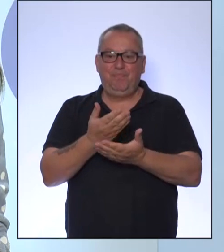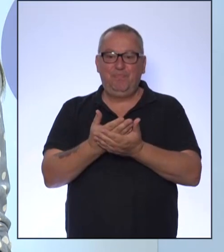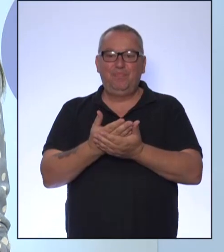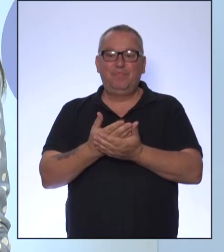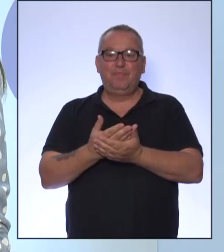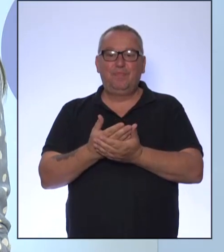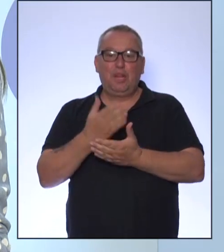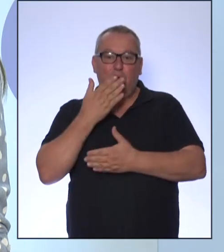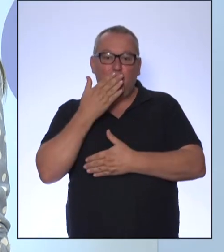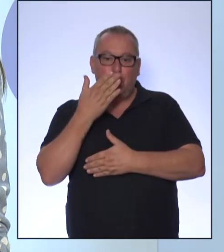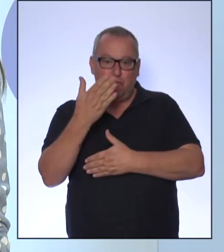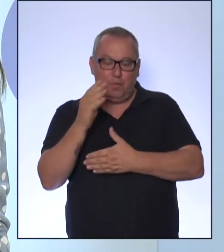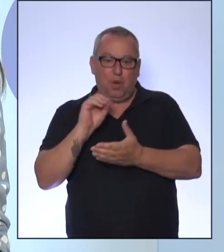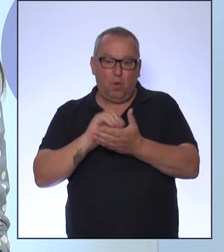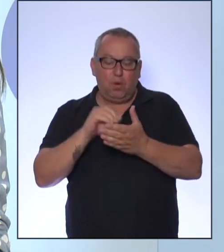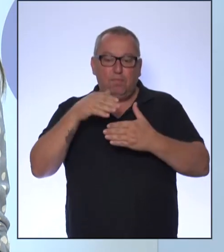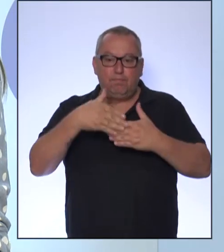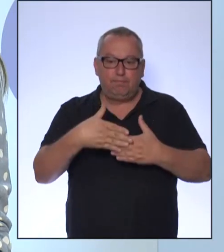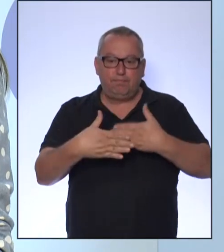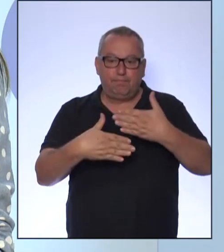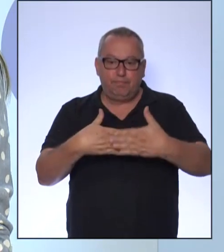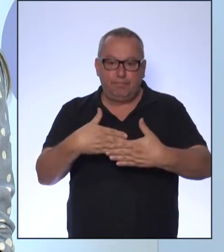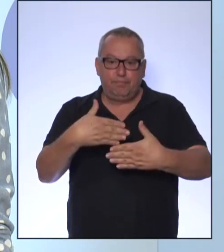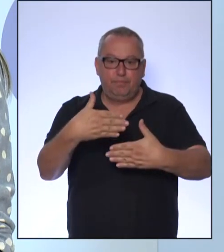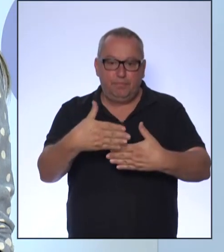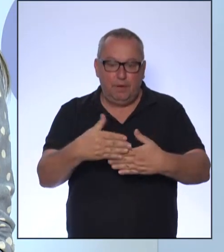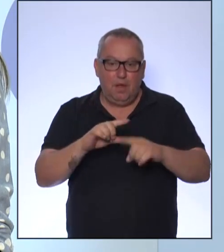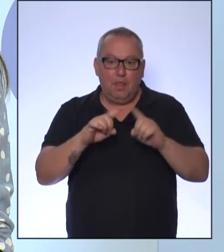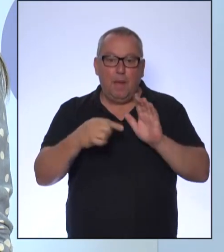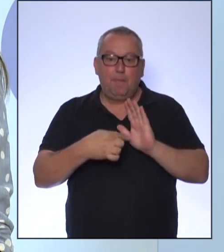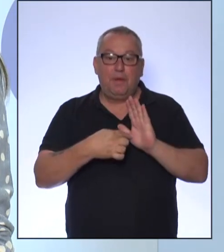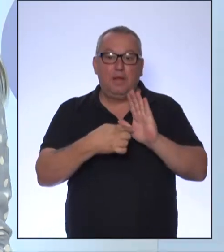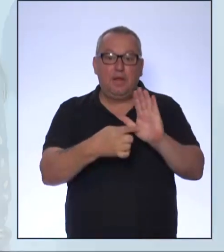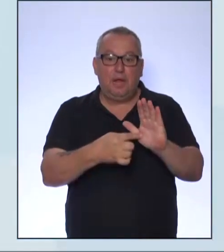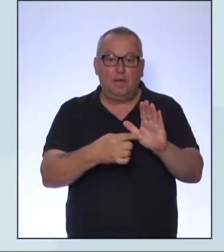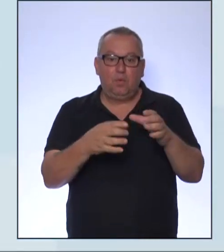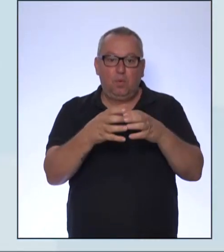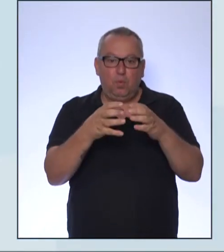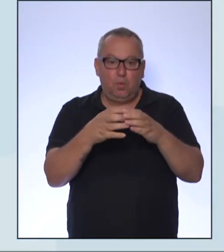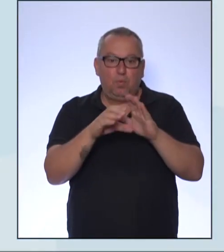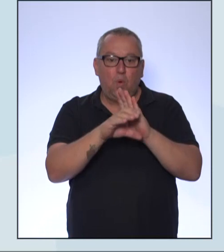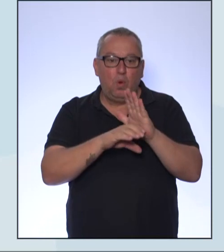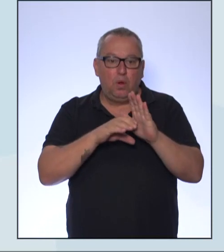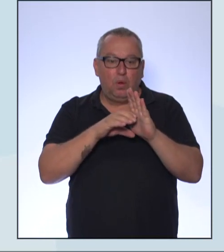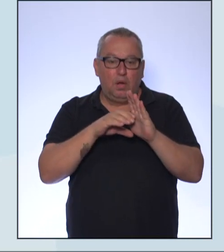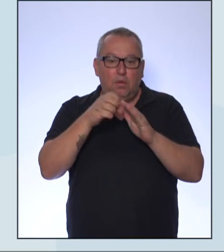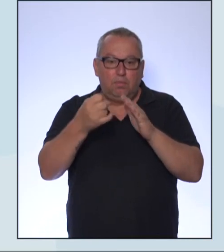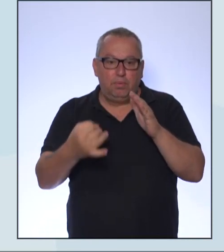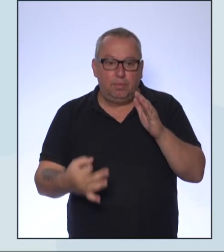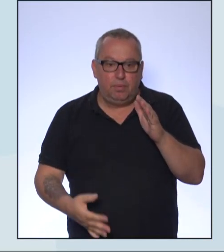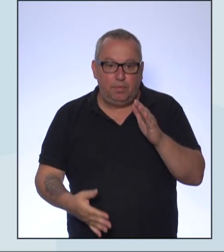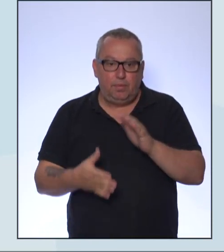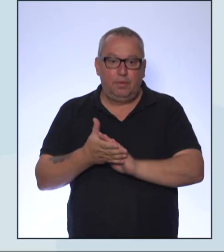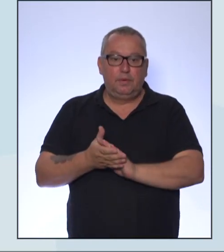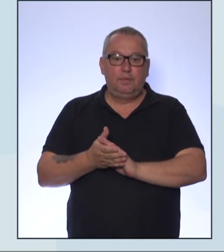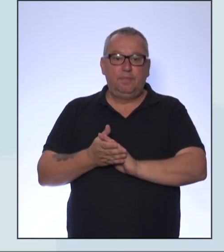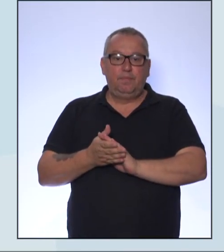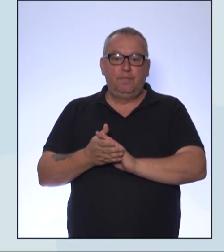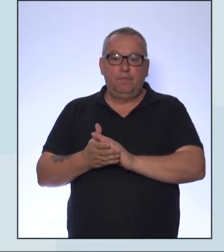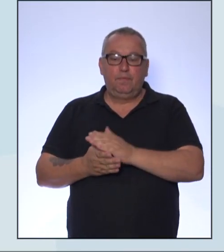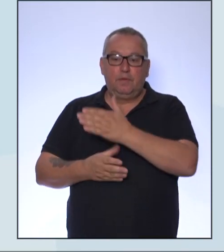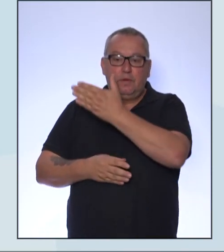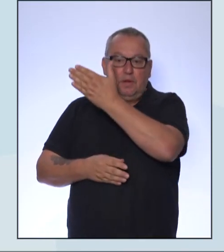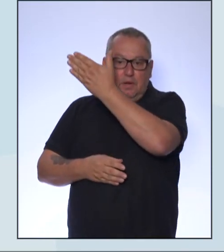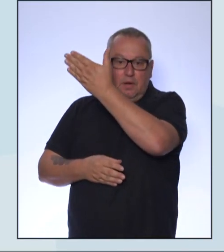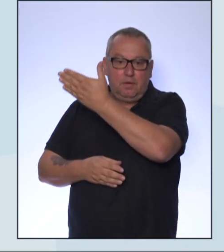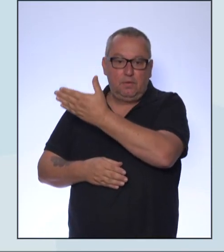passar aí, colocar o slide para vocês, da apresentação da equipe curricular. Então, temos aí a professora Andréia, que eu acabei de